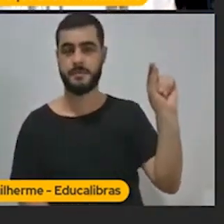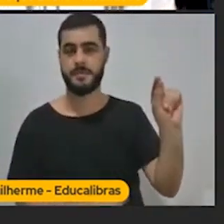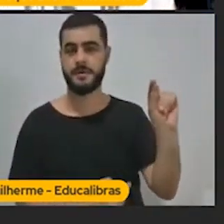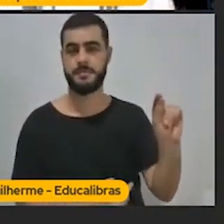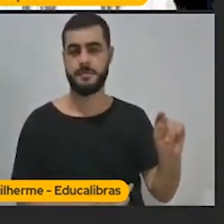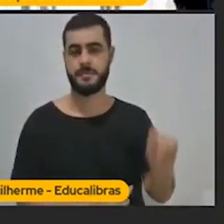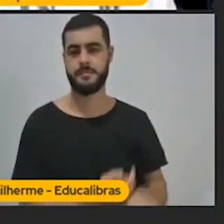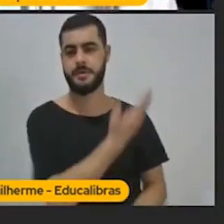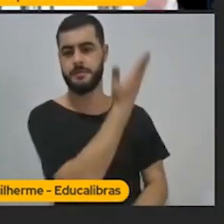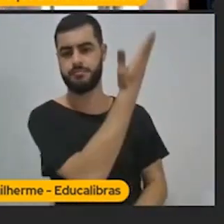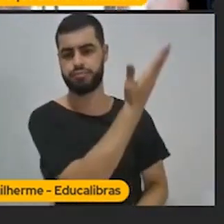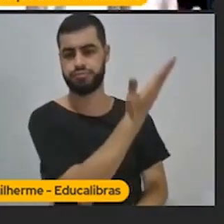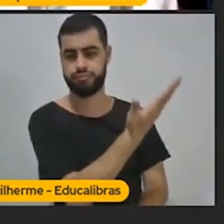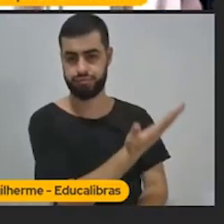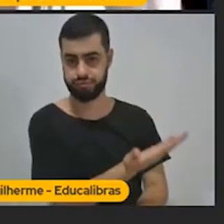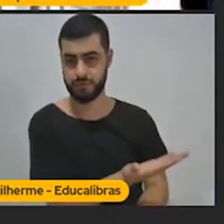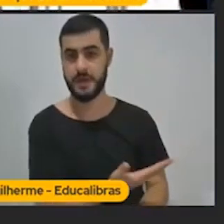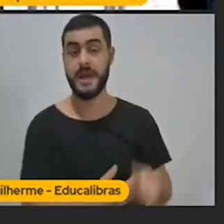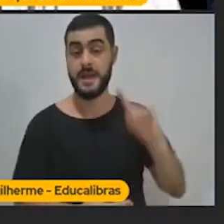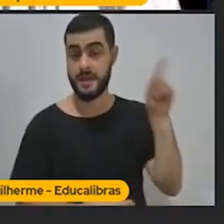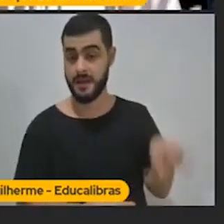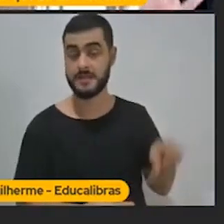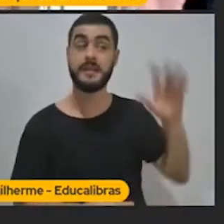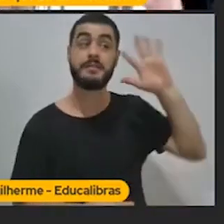diferente, dá o nosso.